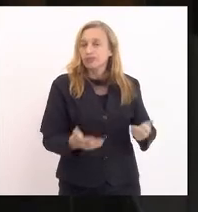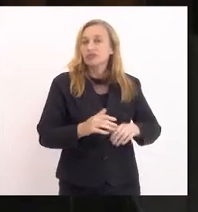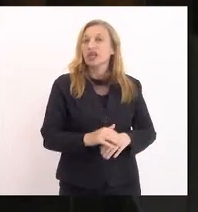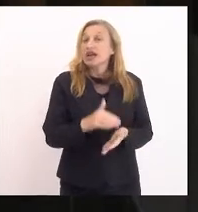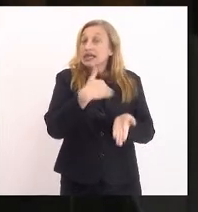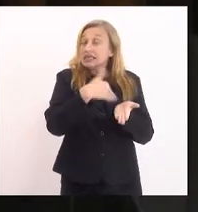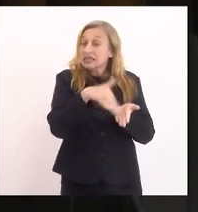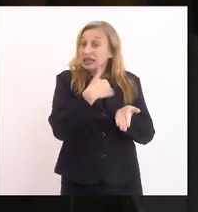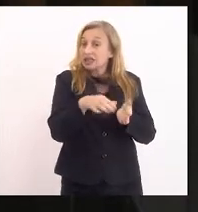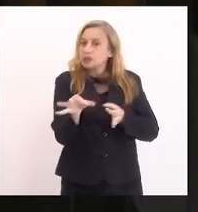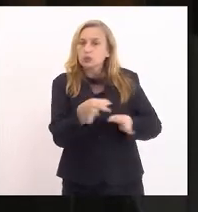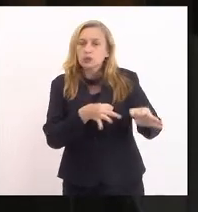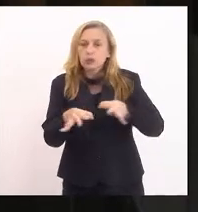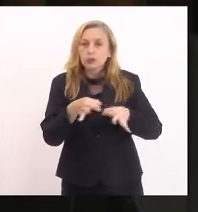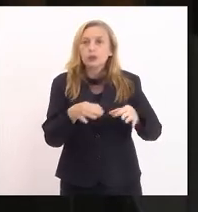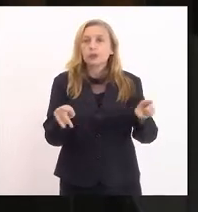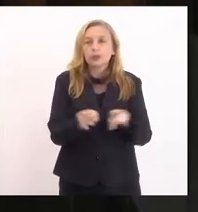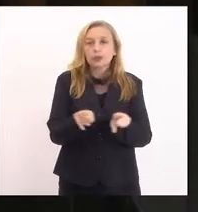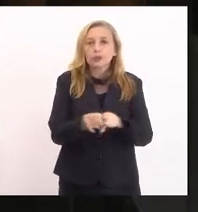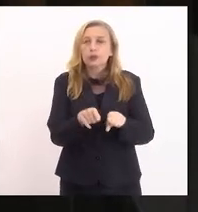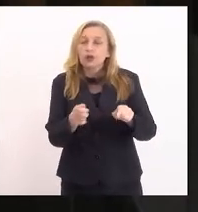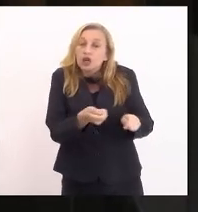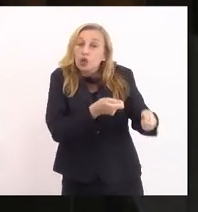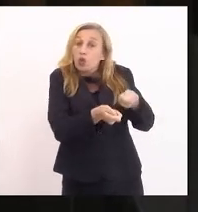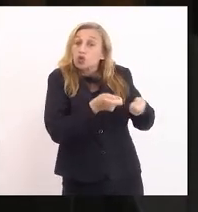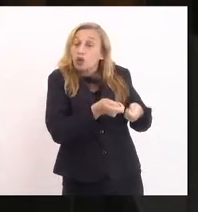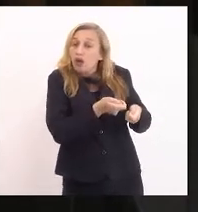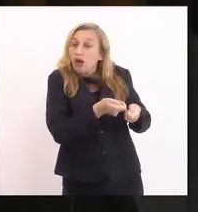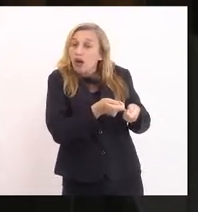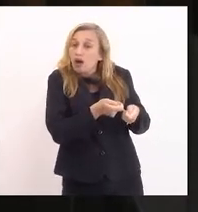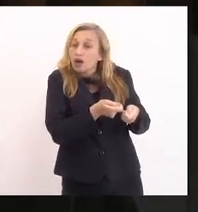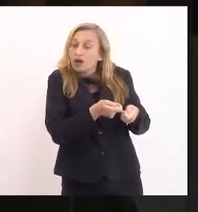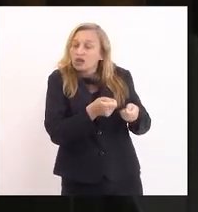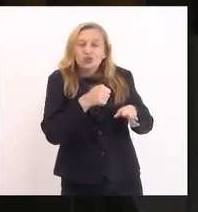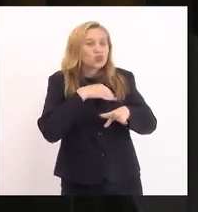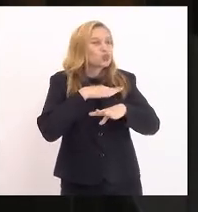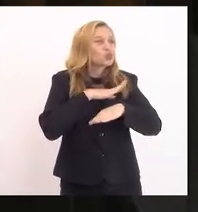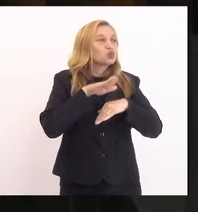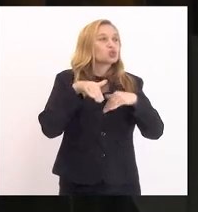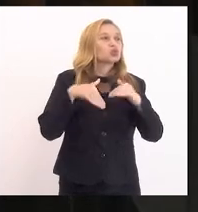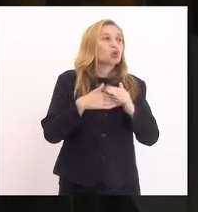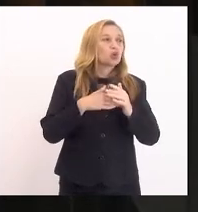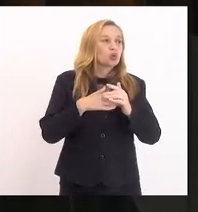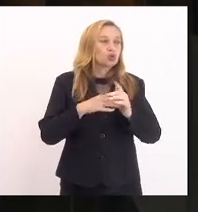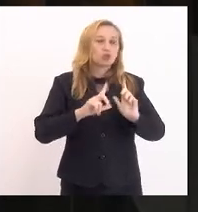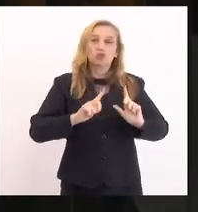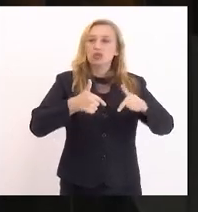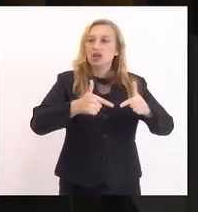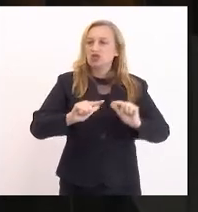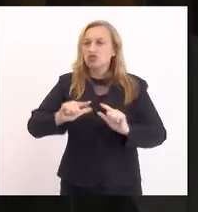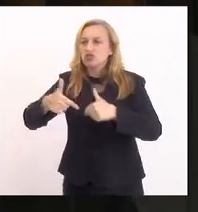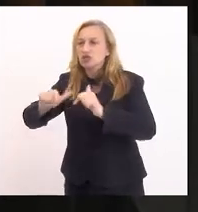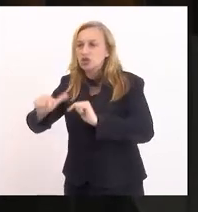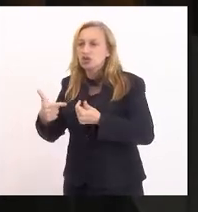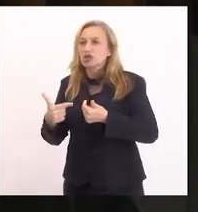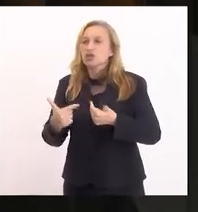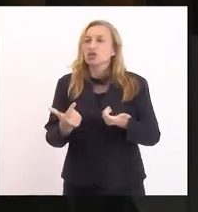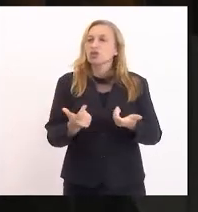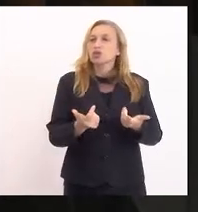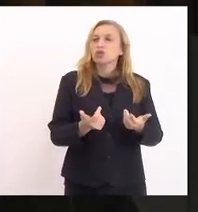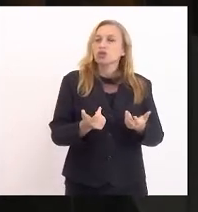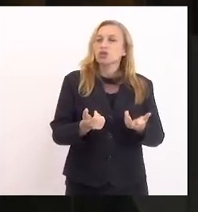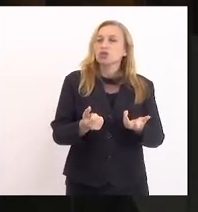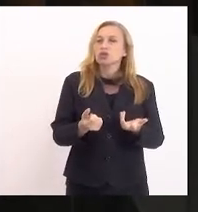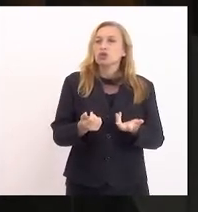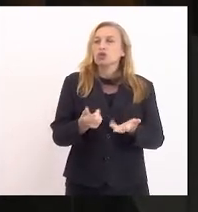Secretaria de Planejamento, que controla todos os empenhos, as dotações de pessoal, de